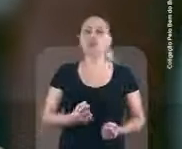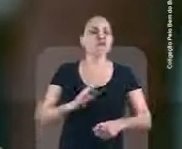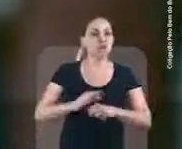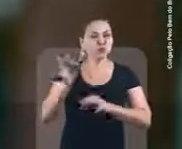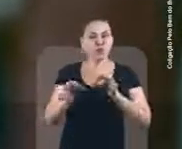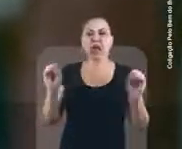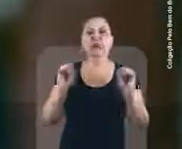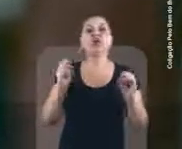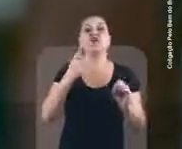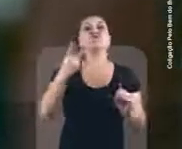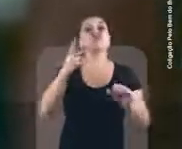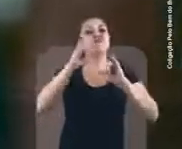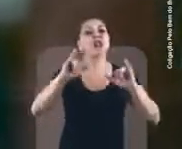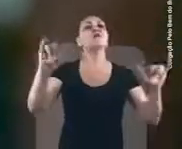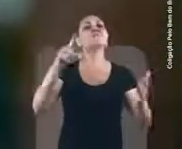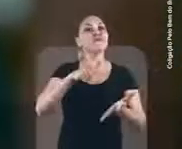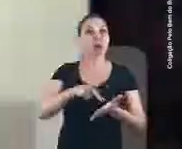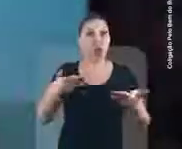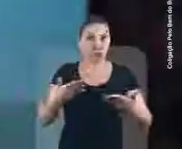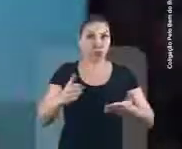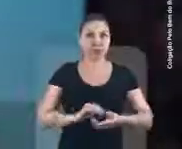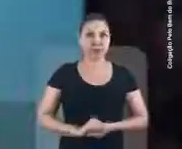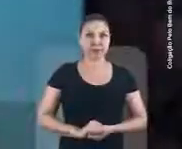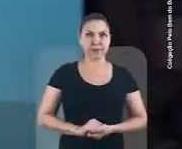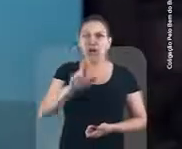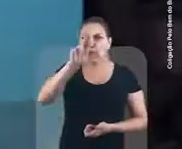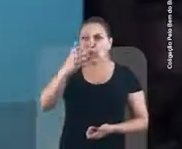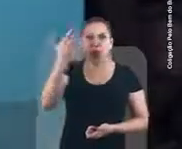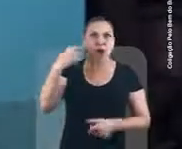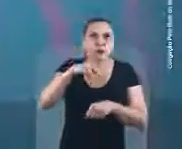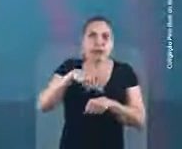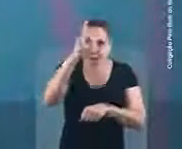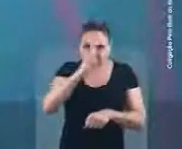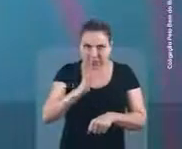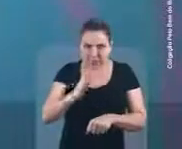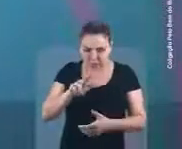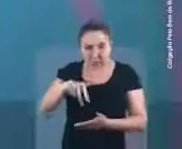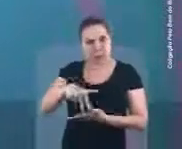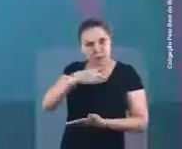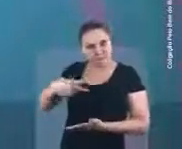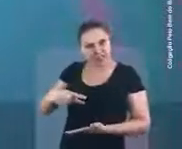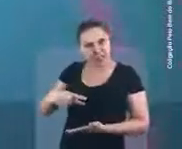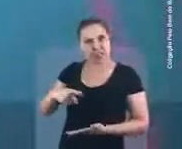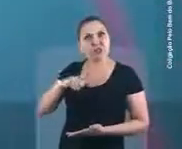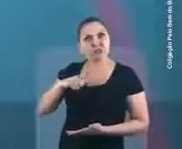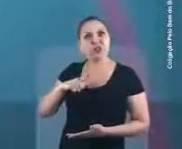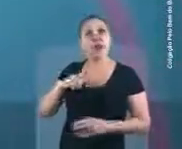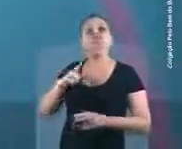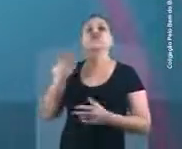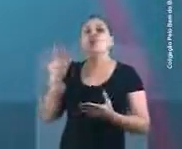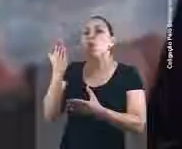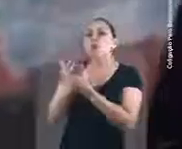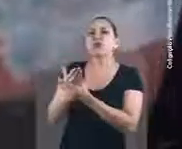julgamento, apenas dizer a verdade. Nunca antes no país, um ocupante da presidência tinha sido condenado por